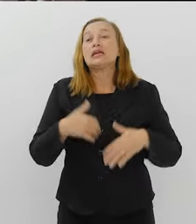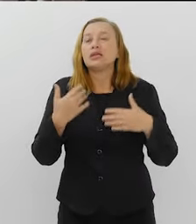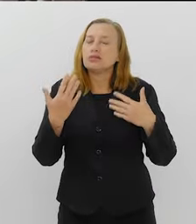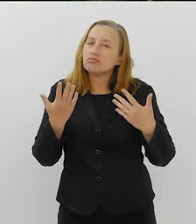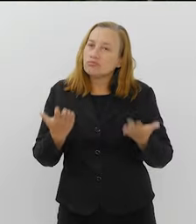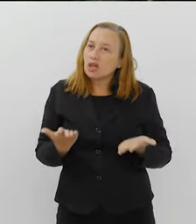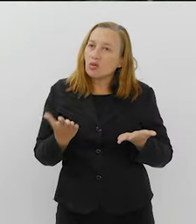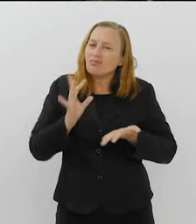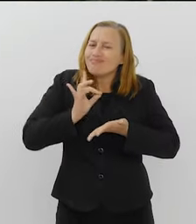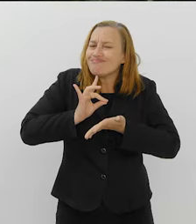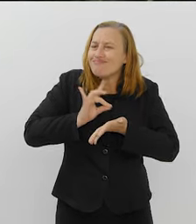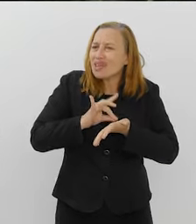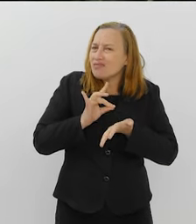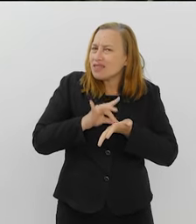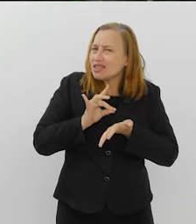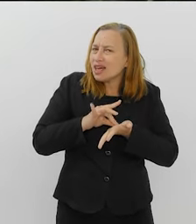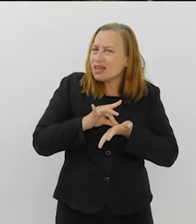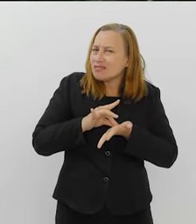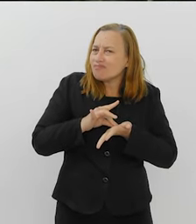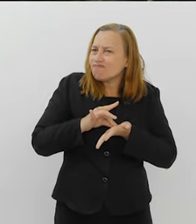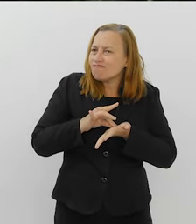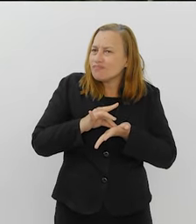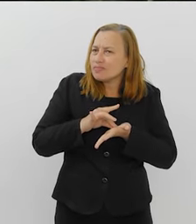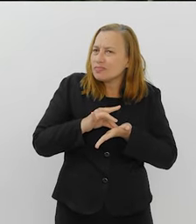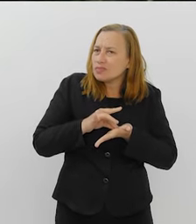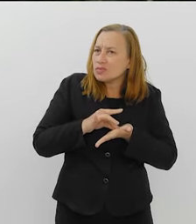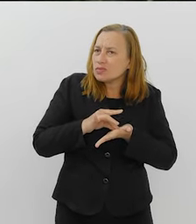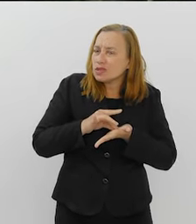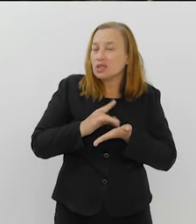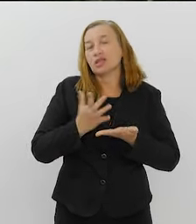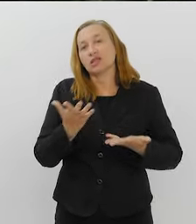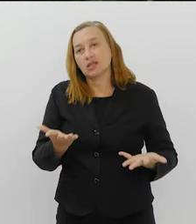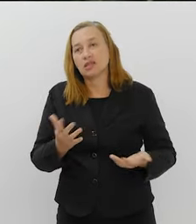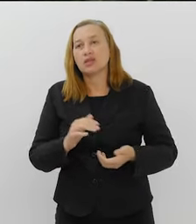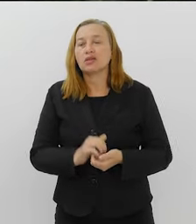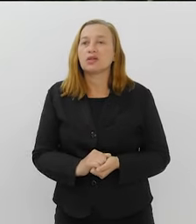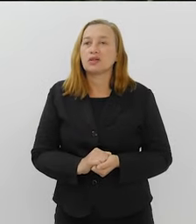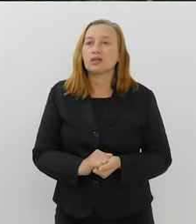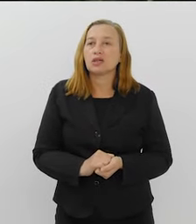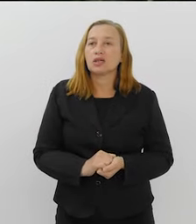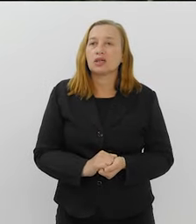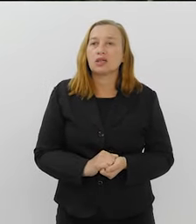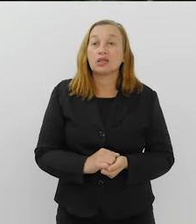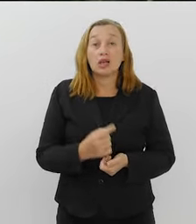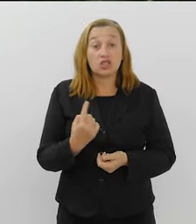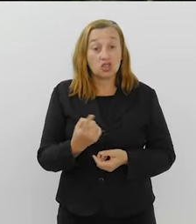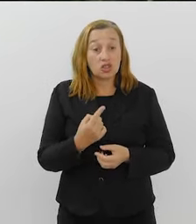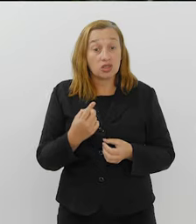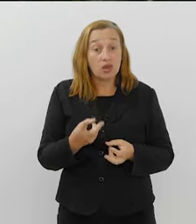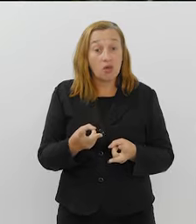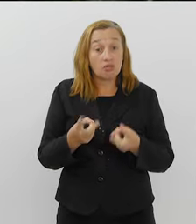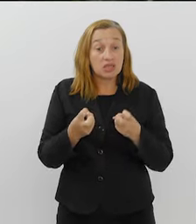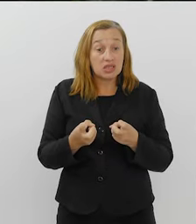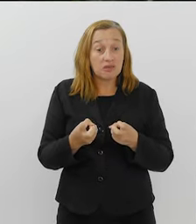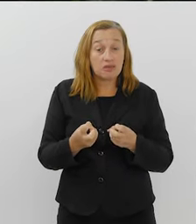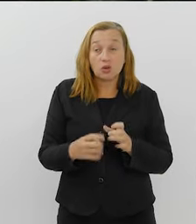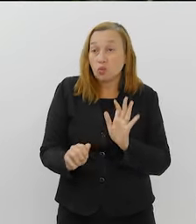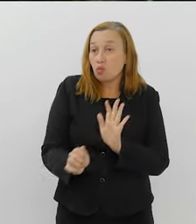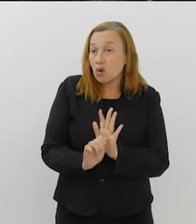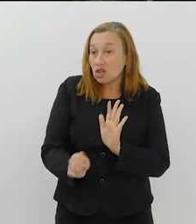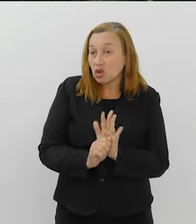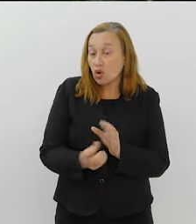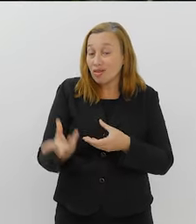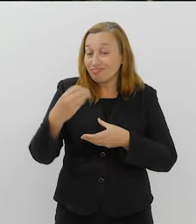Então, na verdade, além do inusitado de a gente estar vendo essa substância, uma droga,